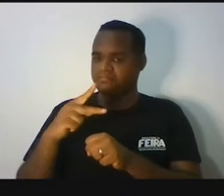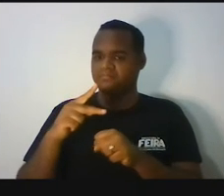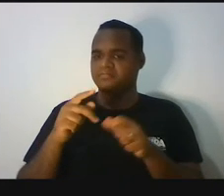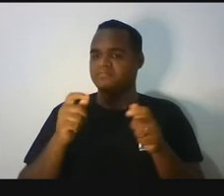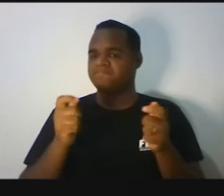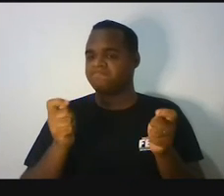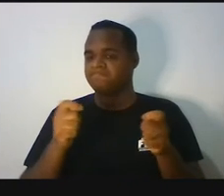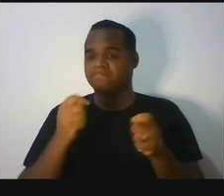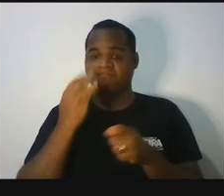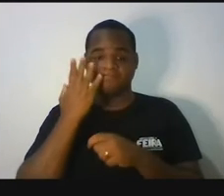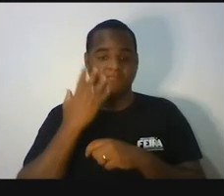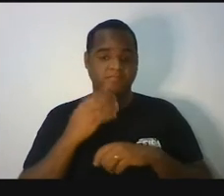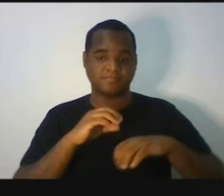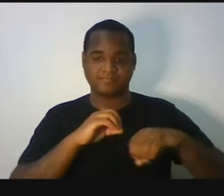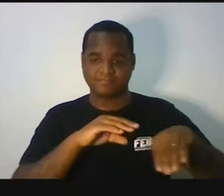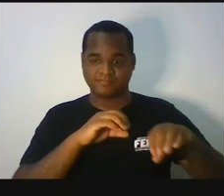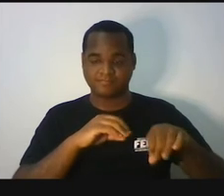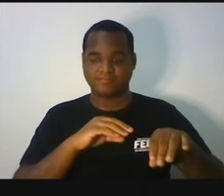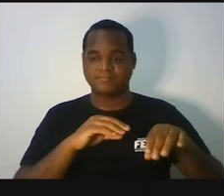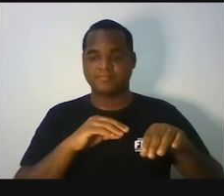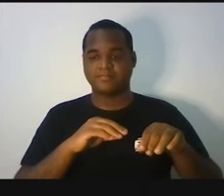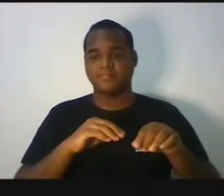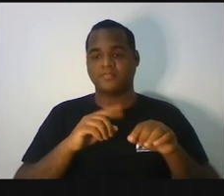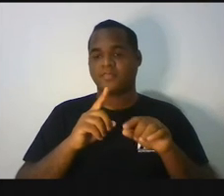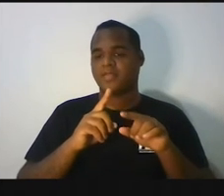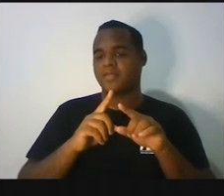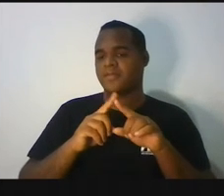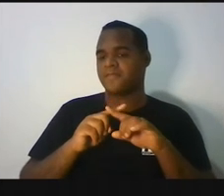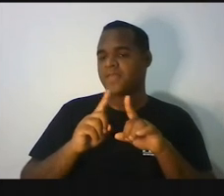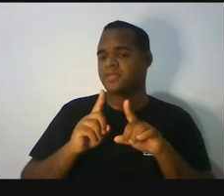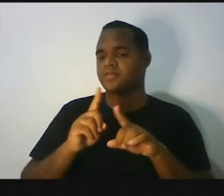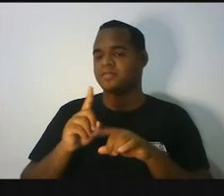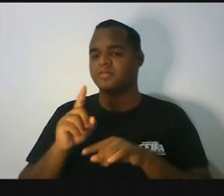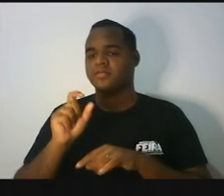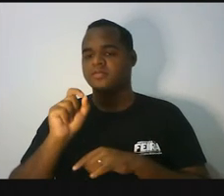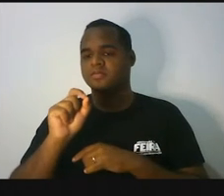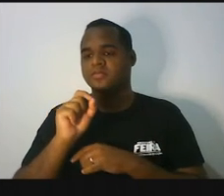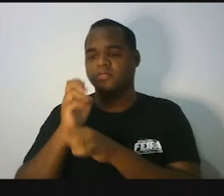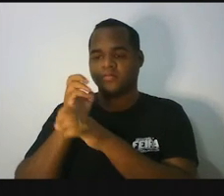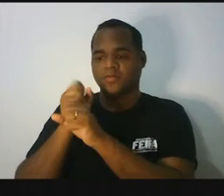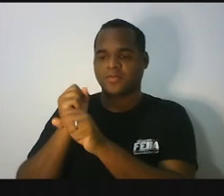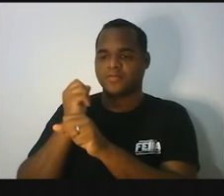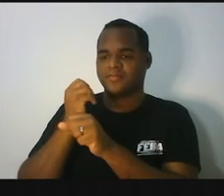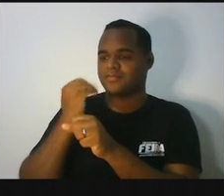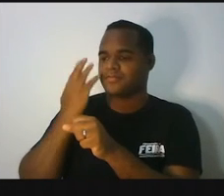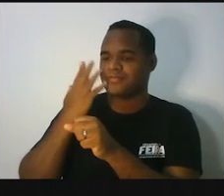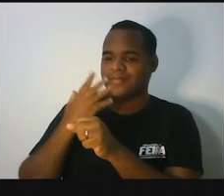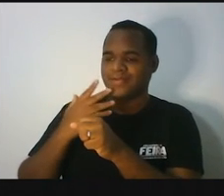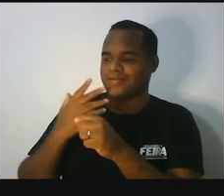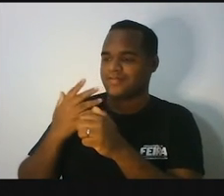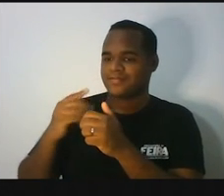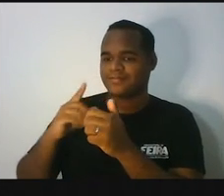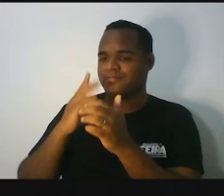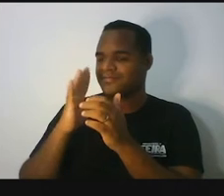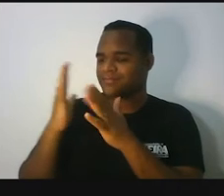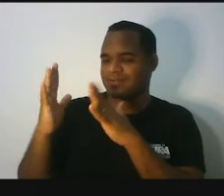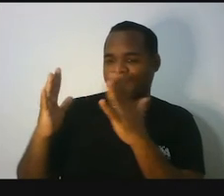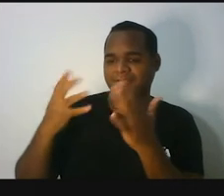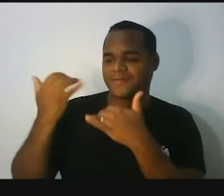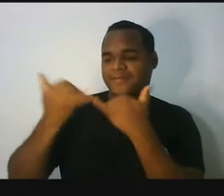mais o custo do parque infantil